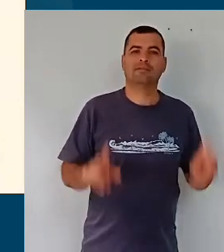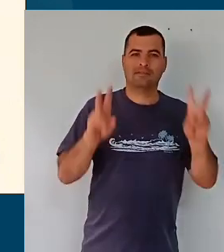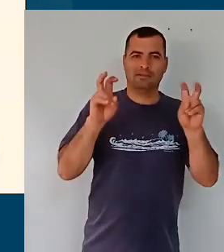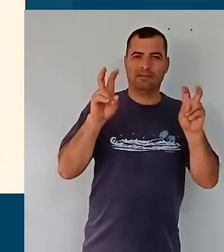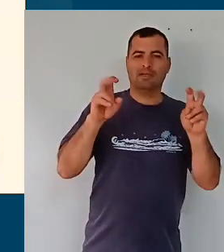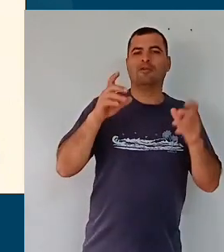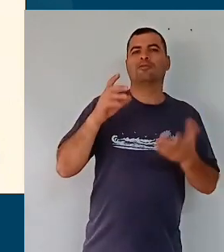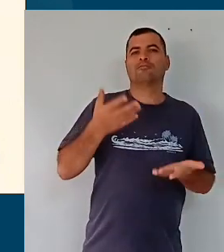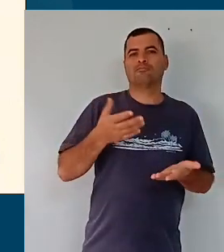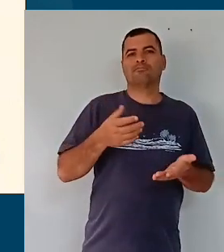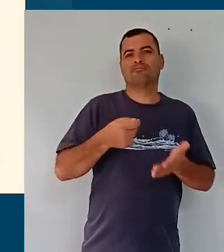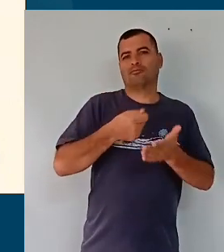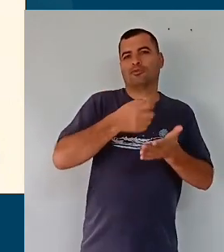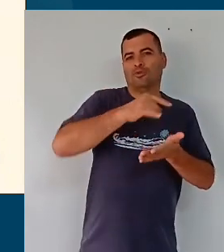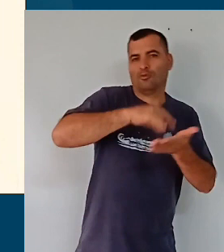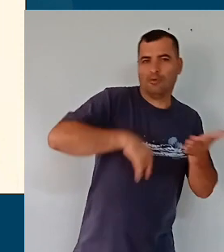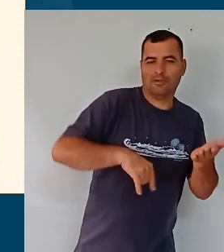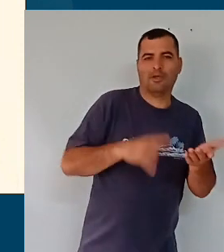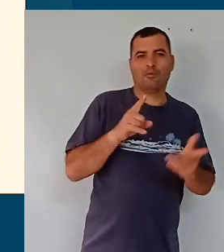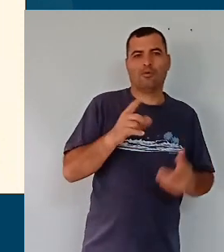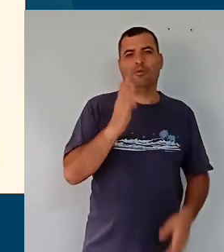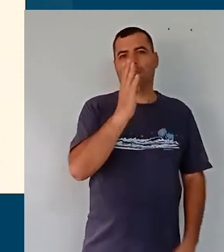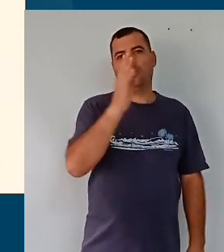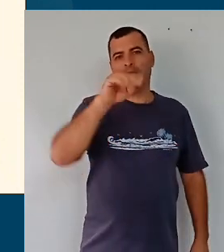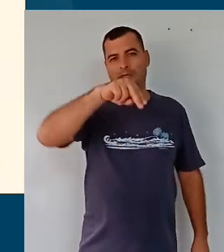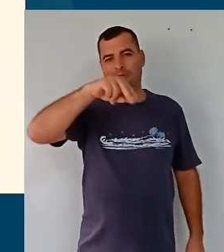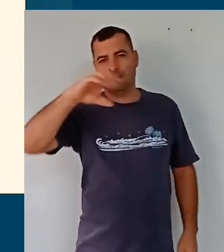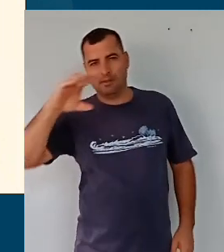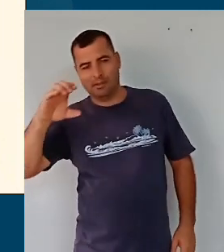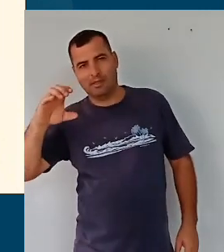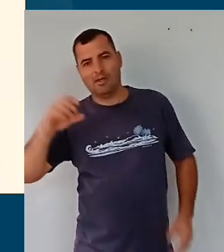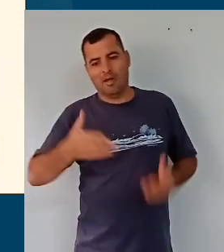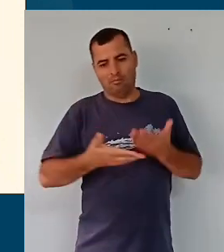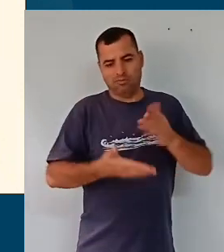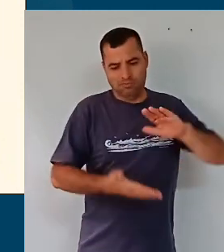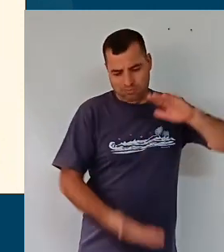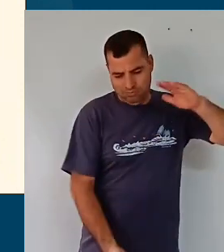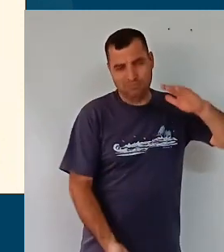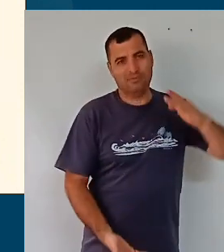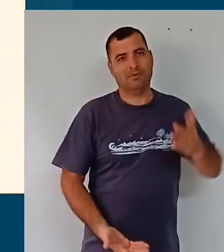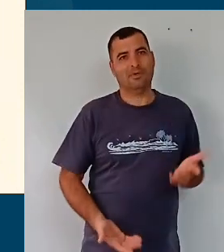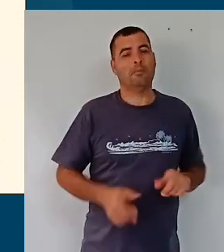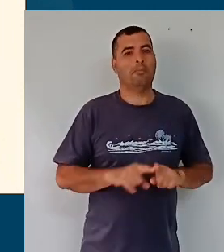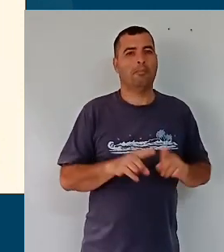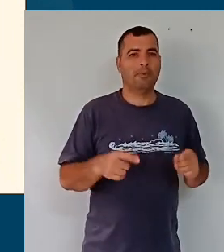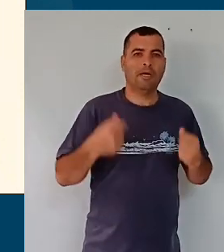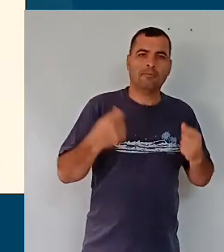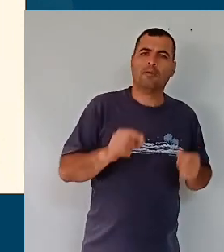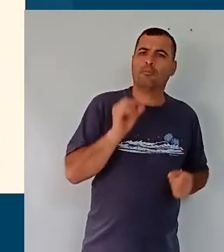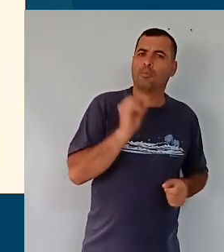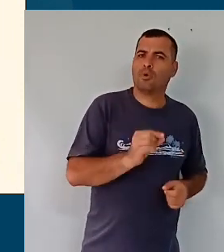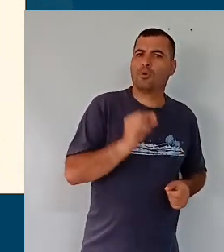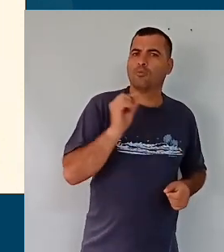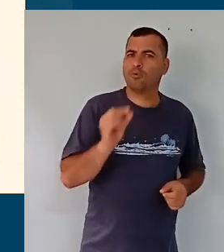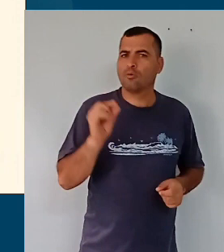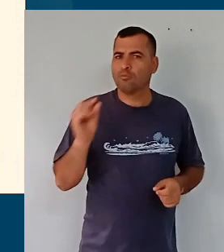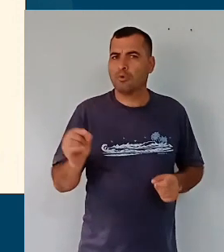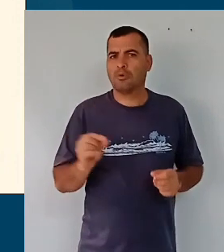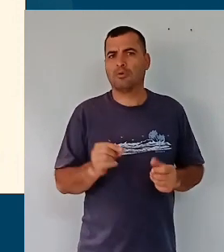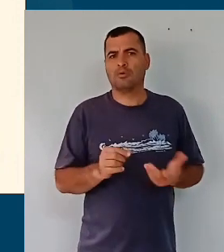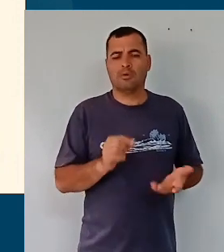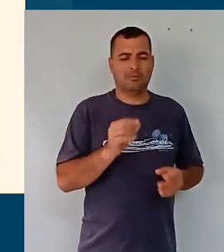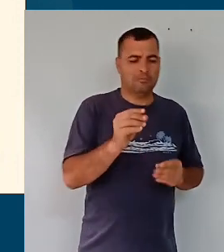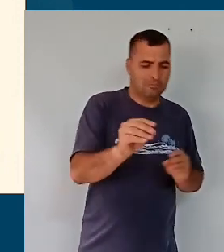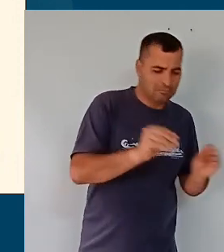um tipo de documento, como é, inclusive, a base, que tem montanhas de páginas, mas ele pode ser visto em partes, pode ser visto em